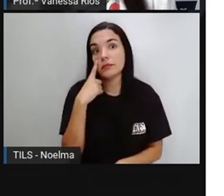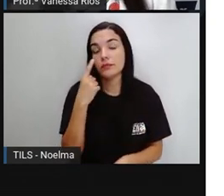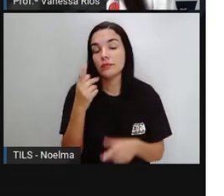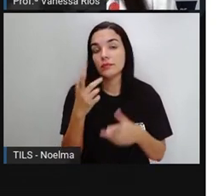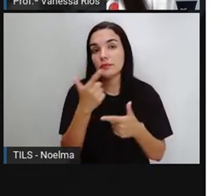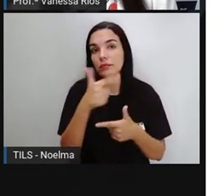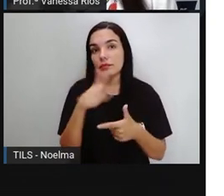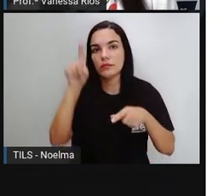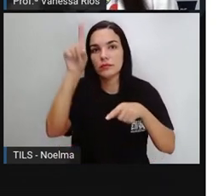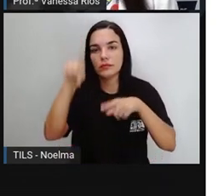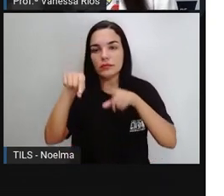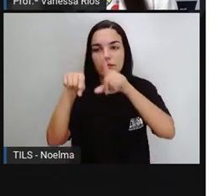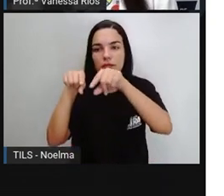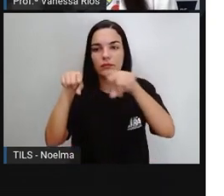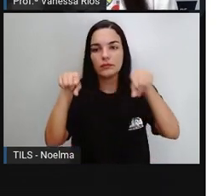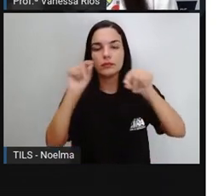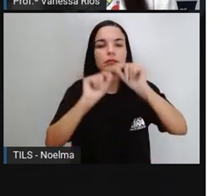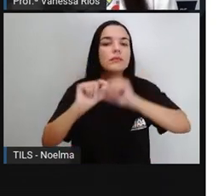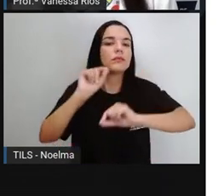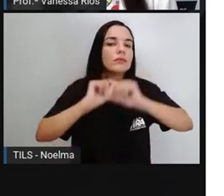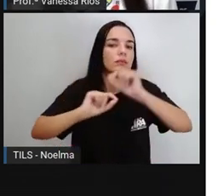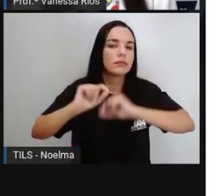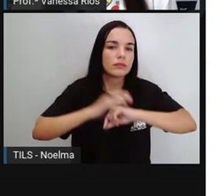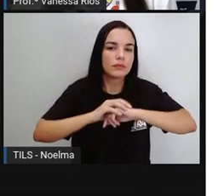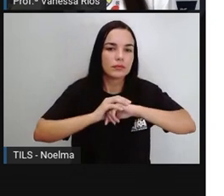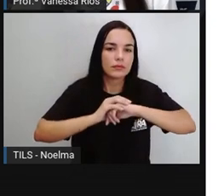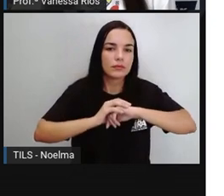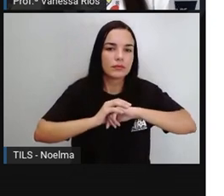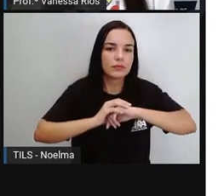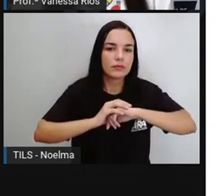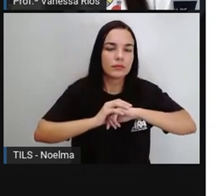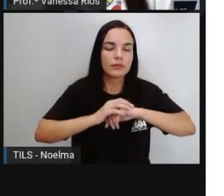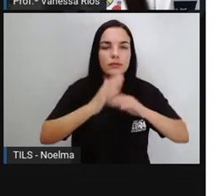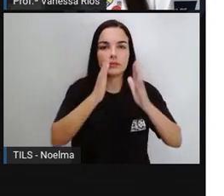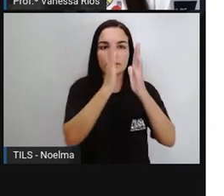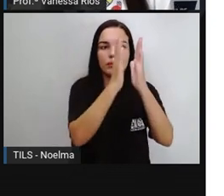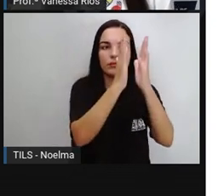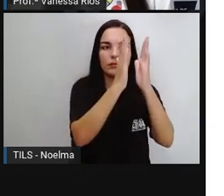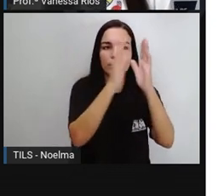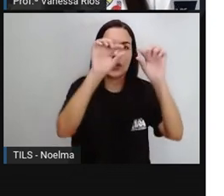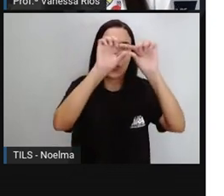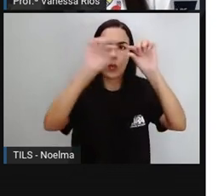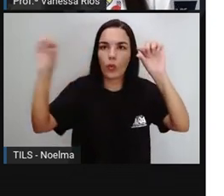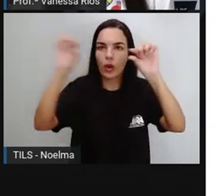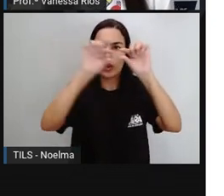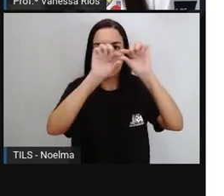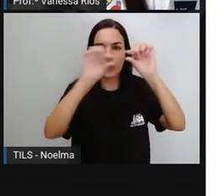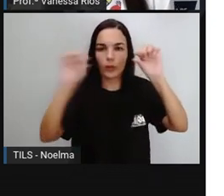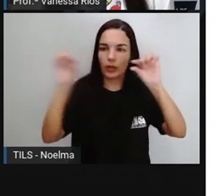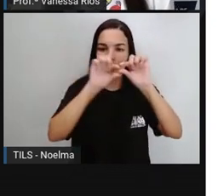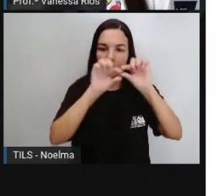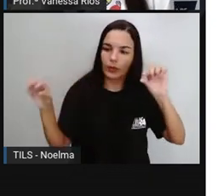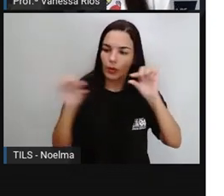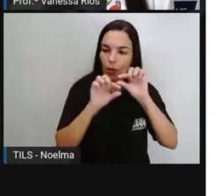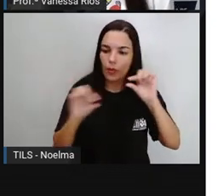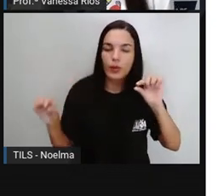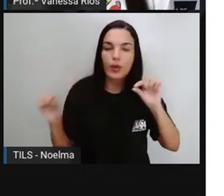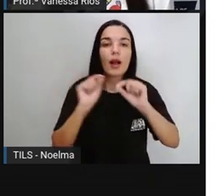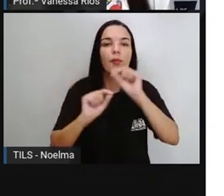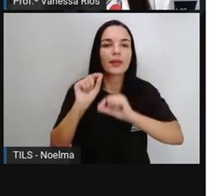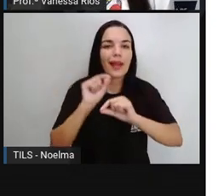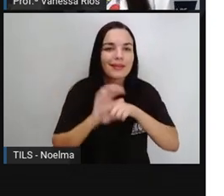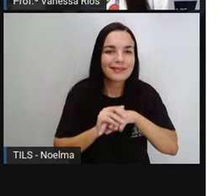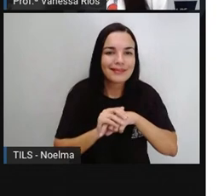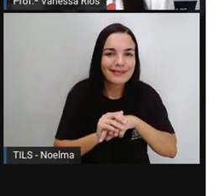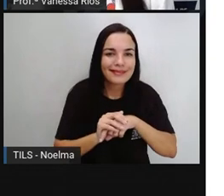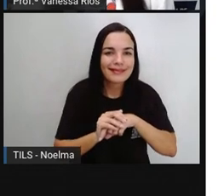né, uma outra forma de representação gráfica. Identificando que cada linha dessa, ó, cada barra dessa,